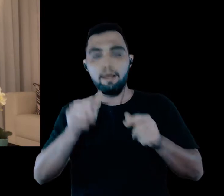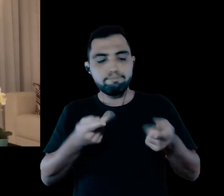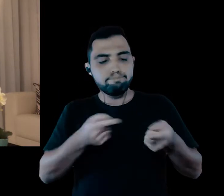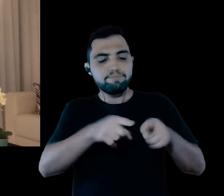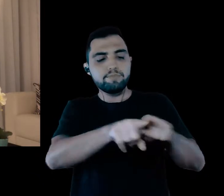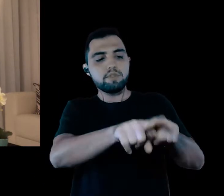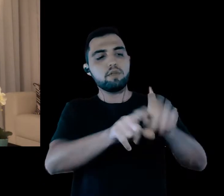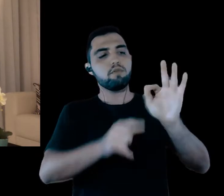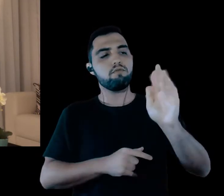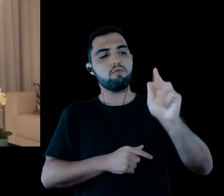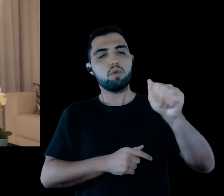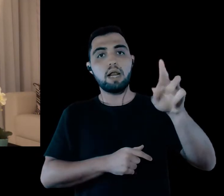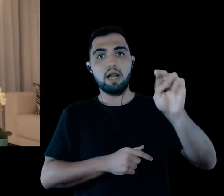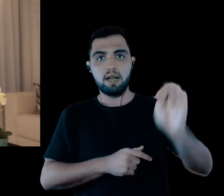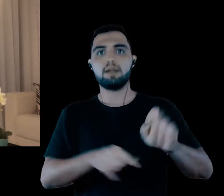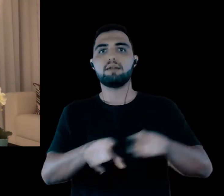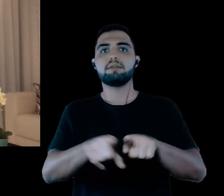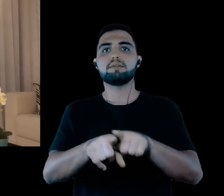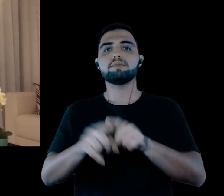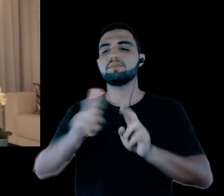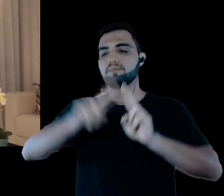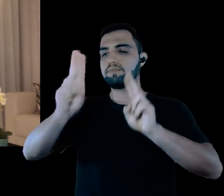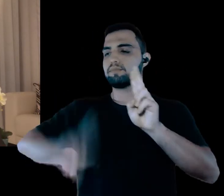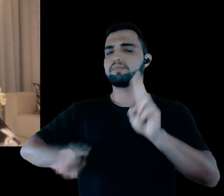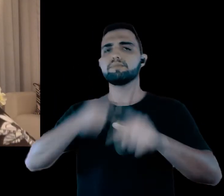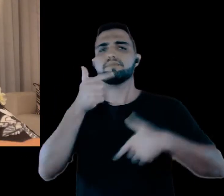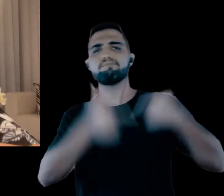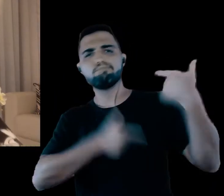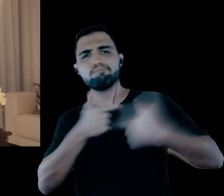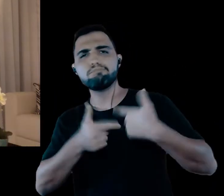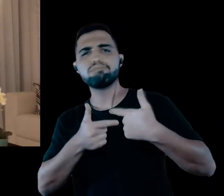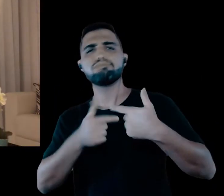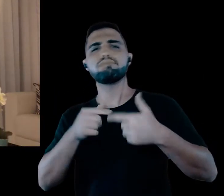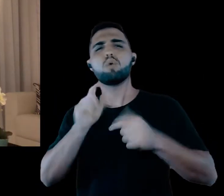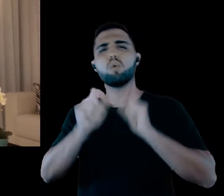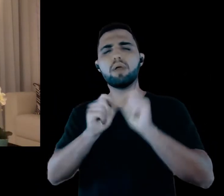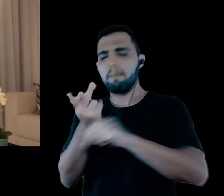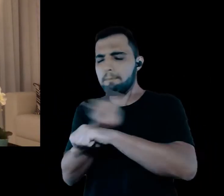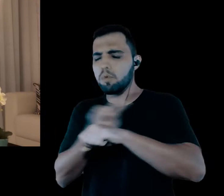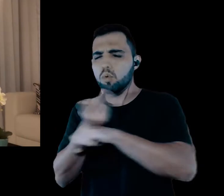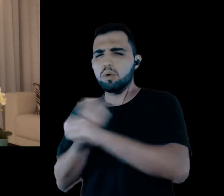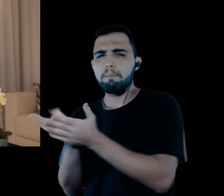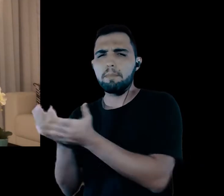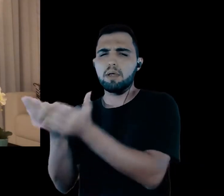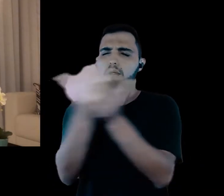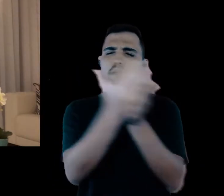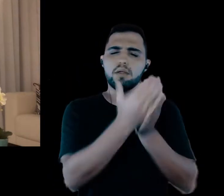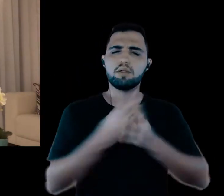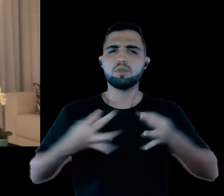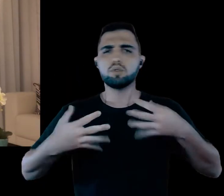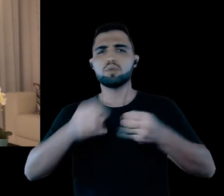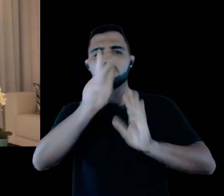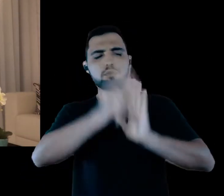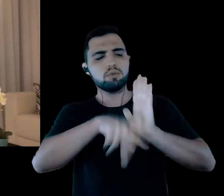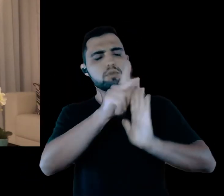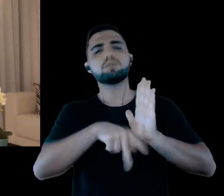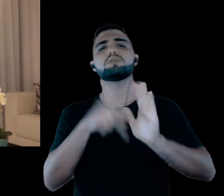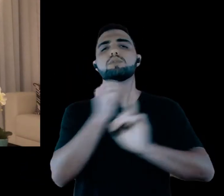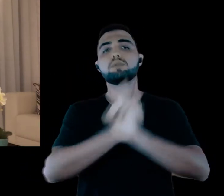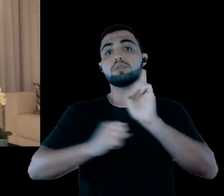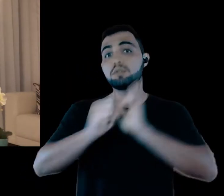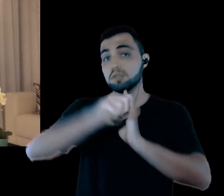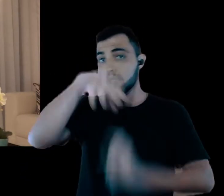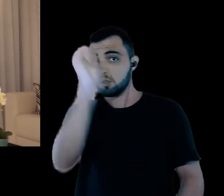parceria entre a Funarte e a UFRJ, está fazendo um grande mapeamento de todos os projetos